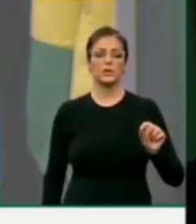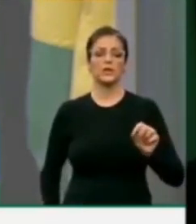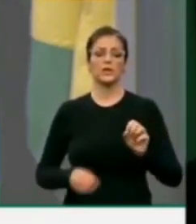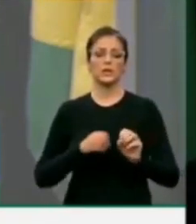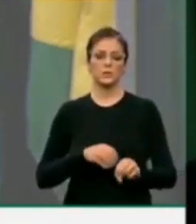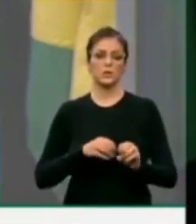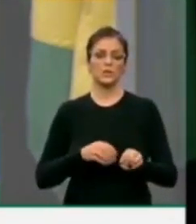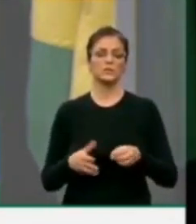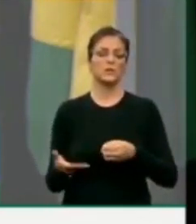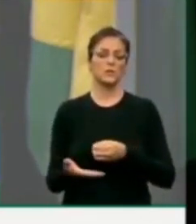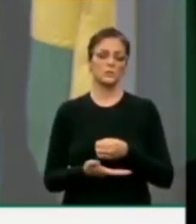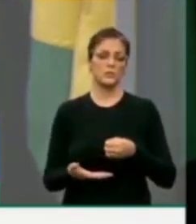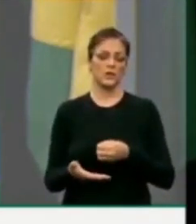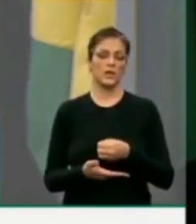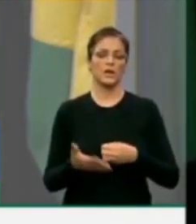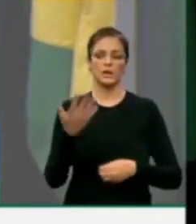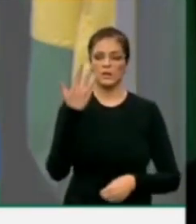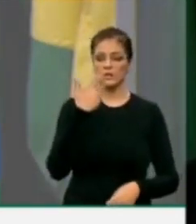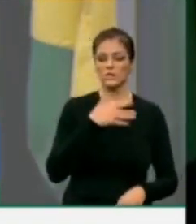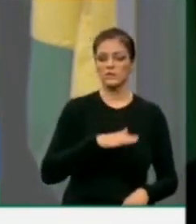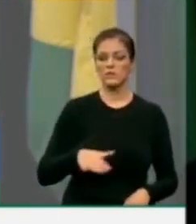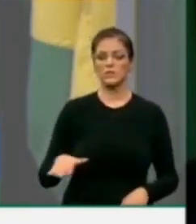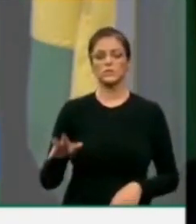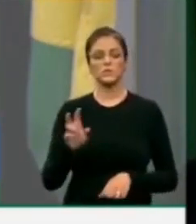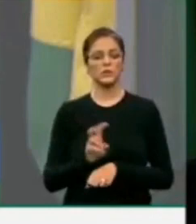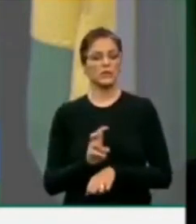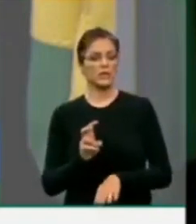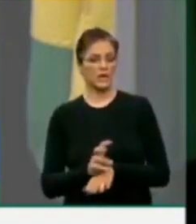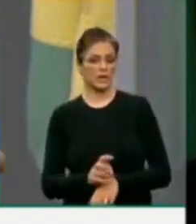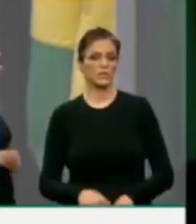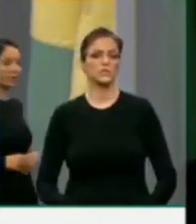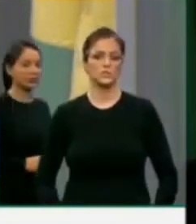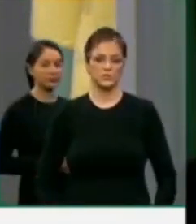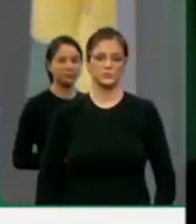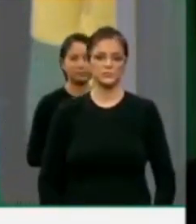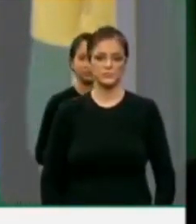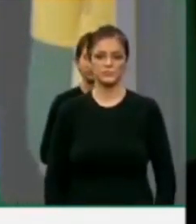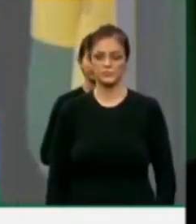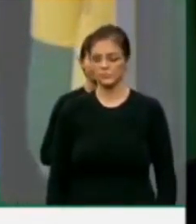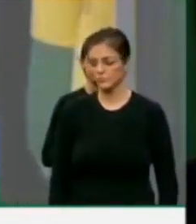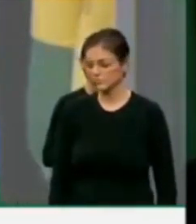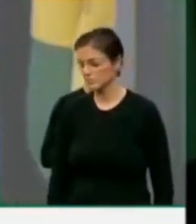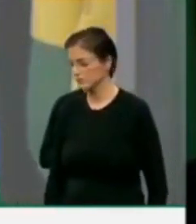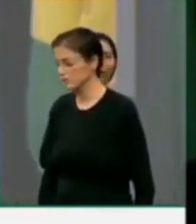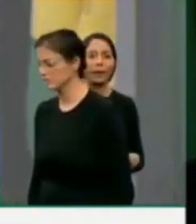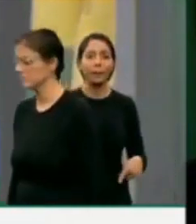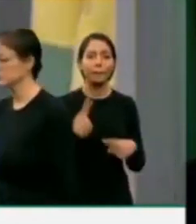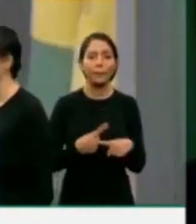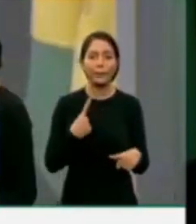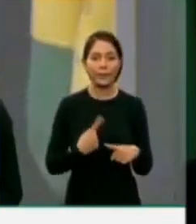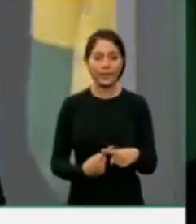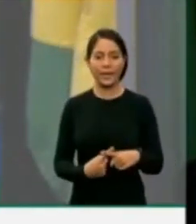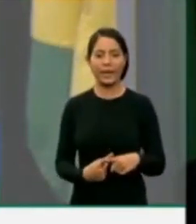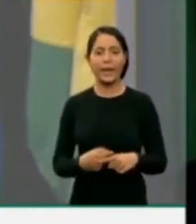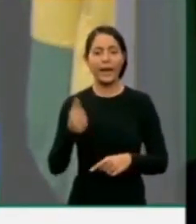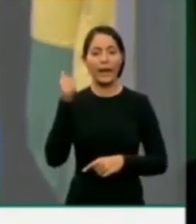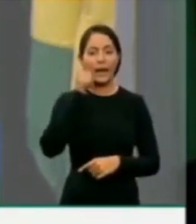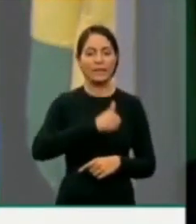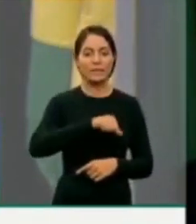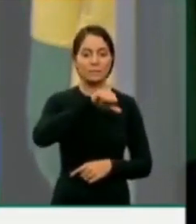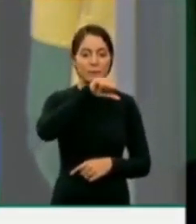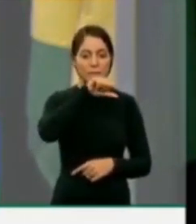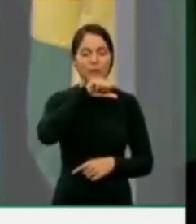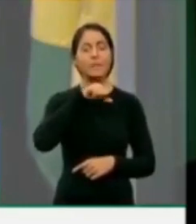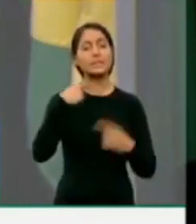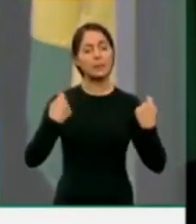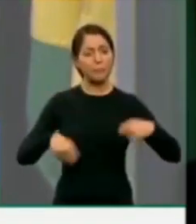educação básica, infantil, creches, para que as mães, elas possam utilizar da melhor maneira que queiram, que